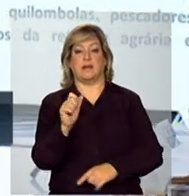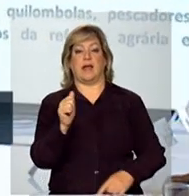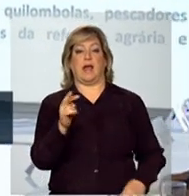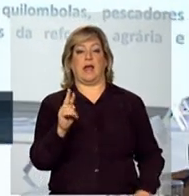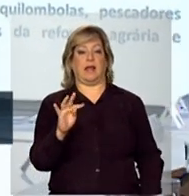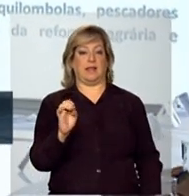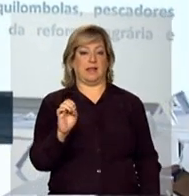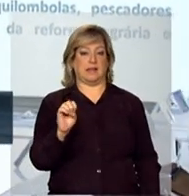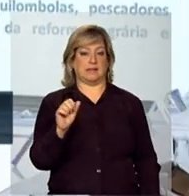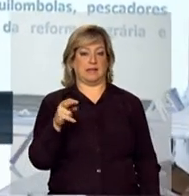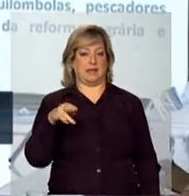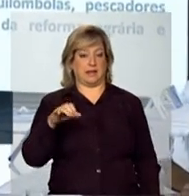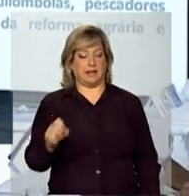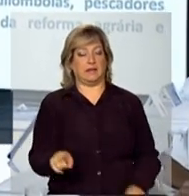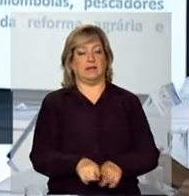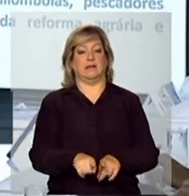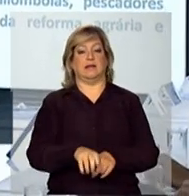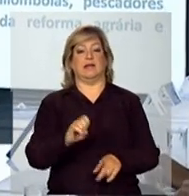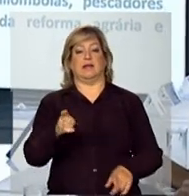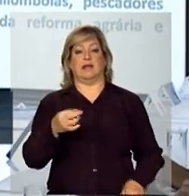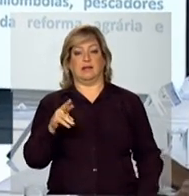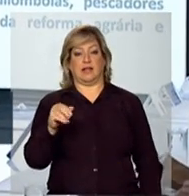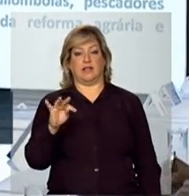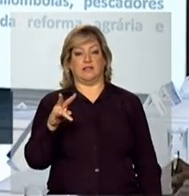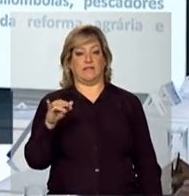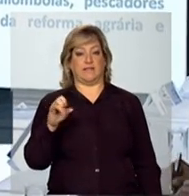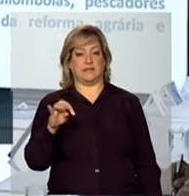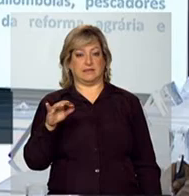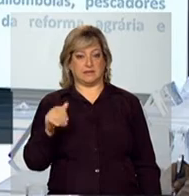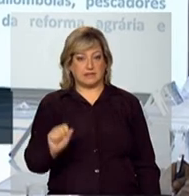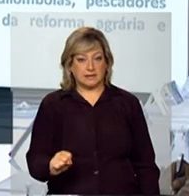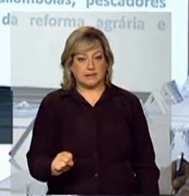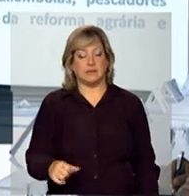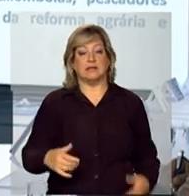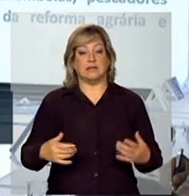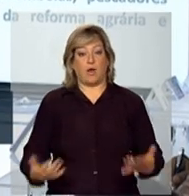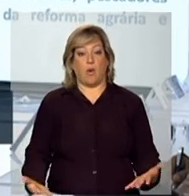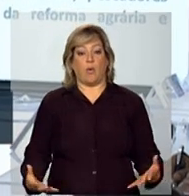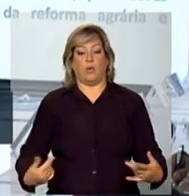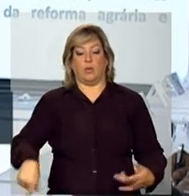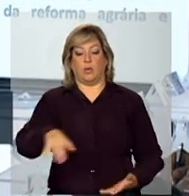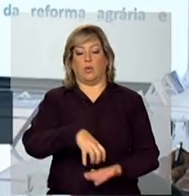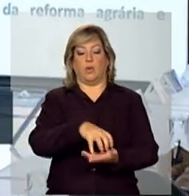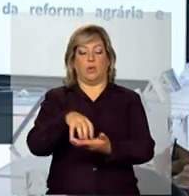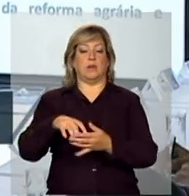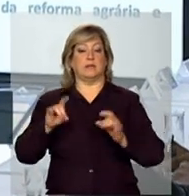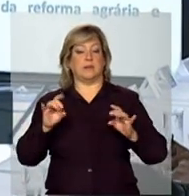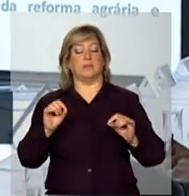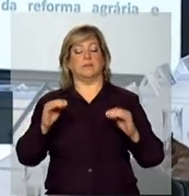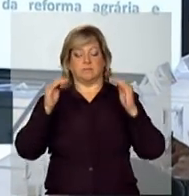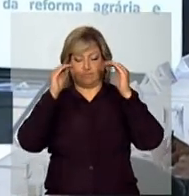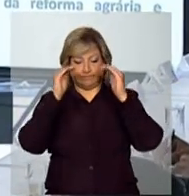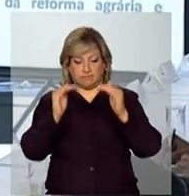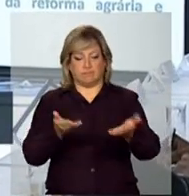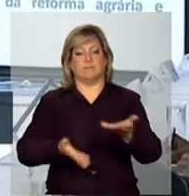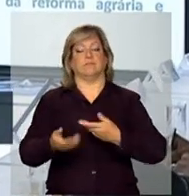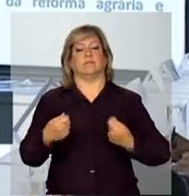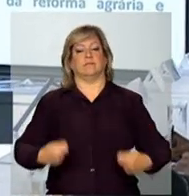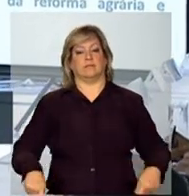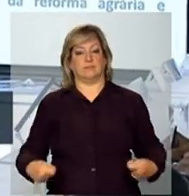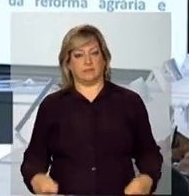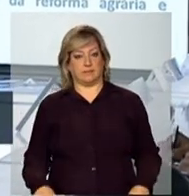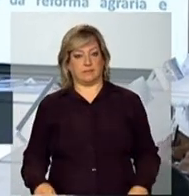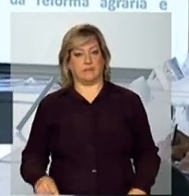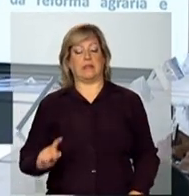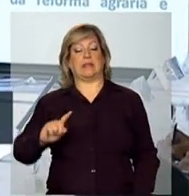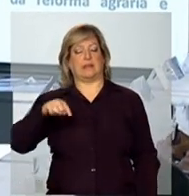então, nós estamos com um trabalho, que é um trabalho também olhando públicos específicos, que merece uma atenção diferenciada. Então, depois a